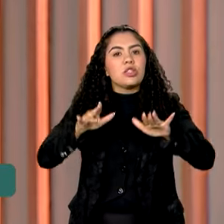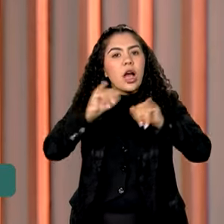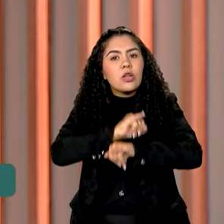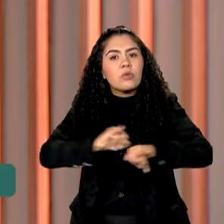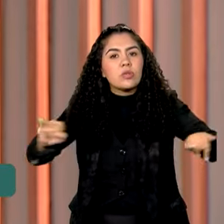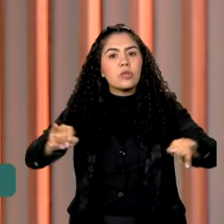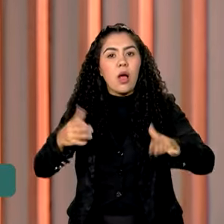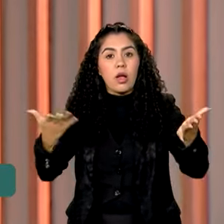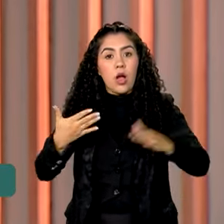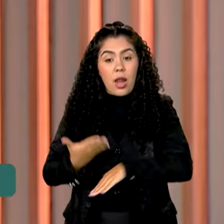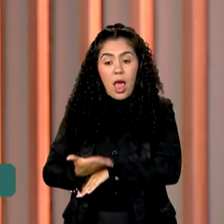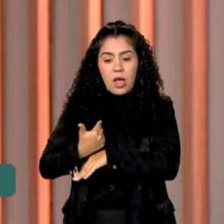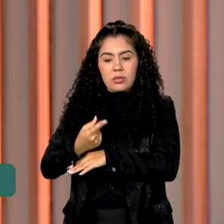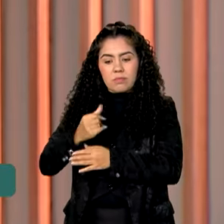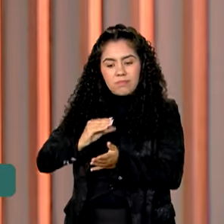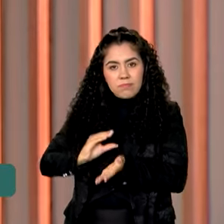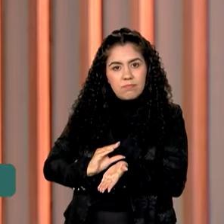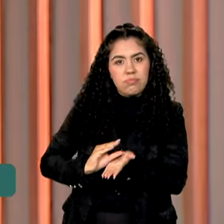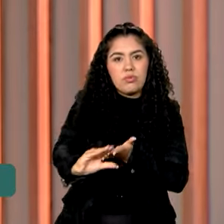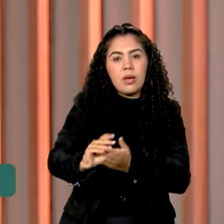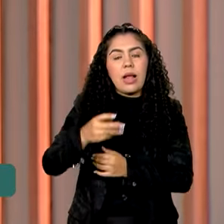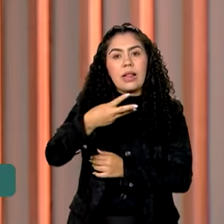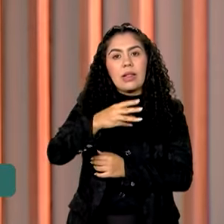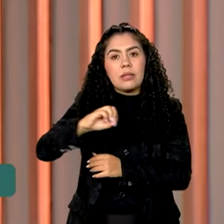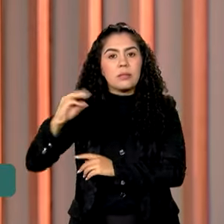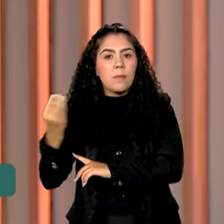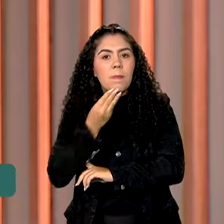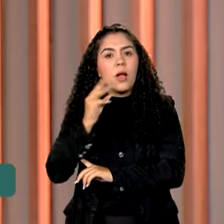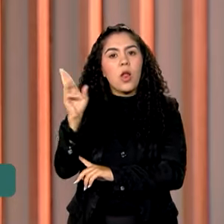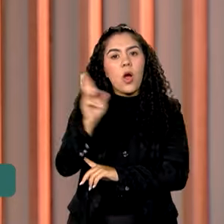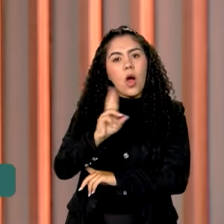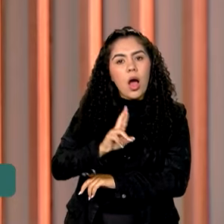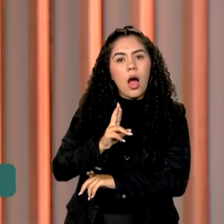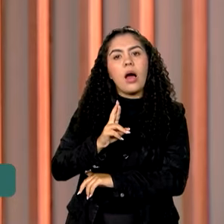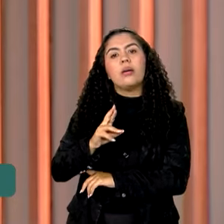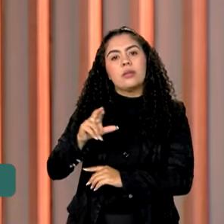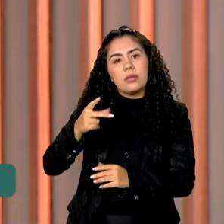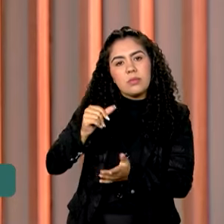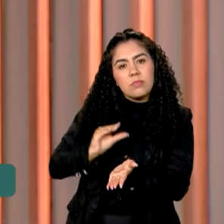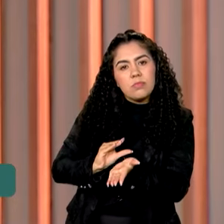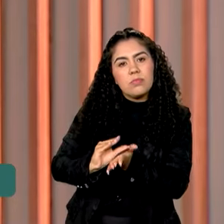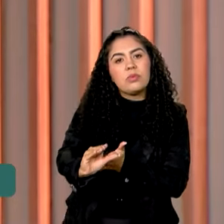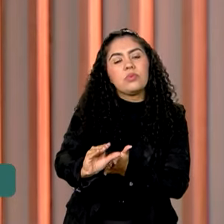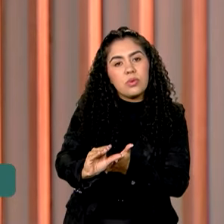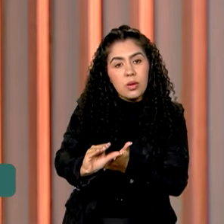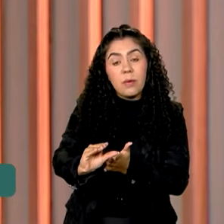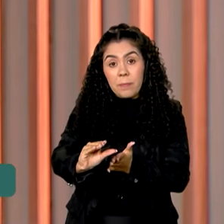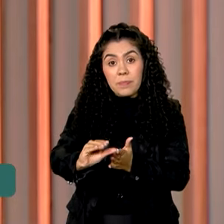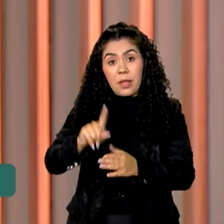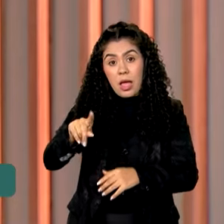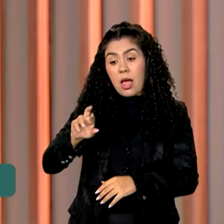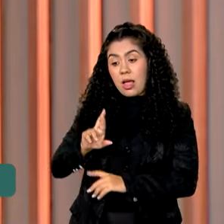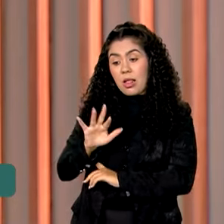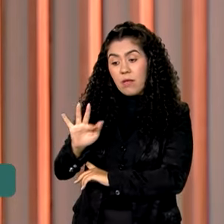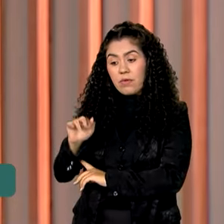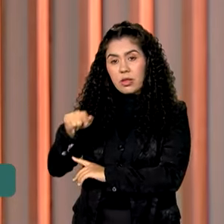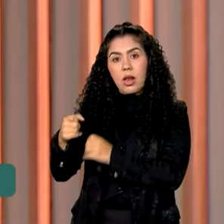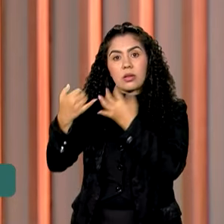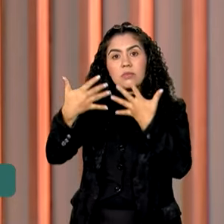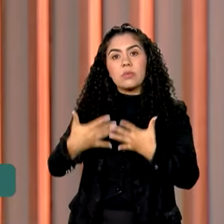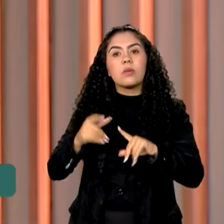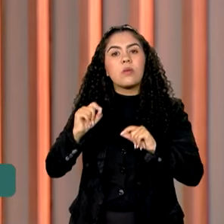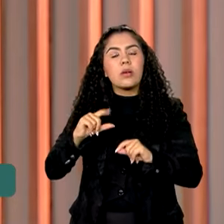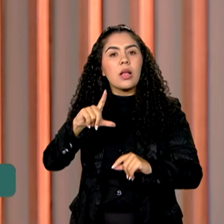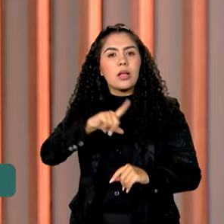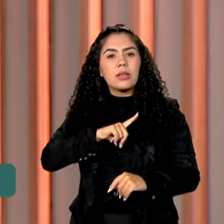pagamento de R 1,3 bilhão em créditos de ressarcimento. Segundo a Receita Federal, serão